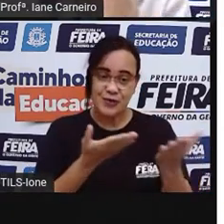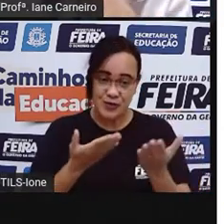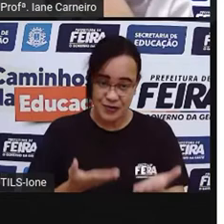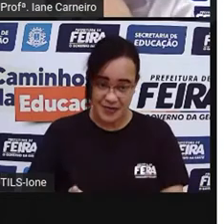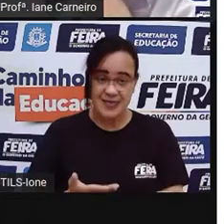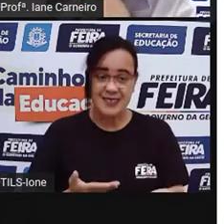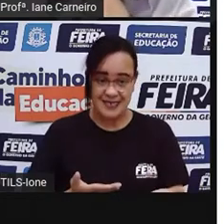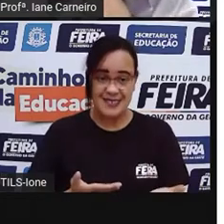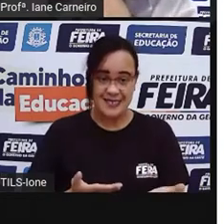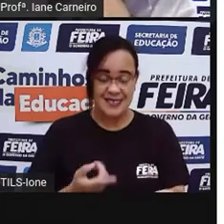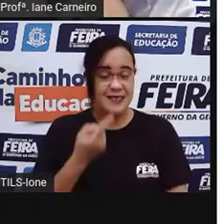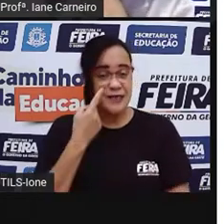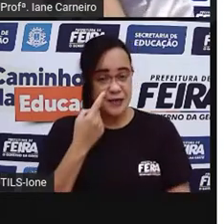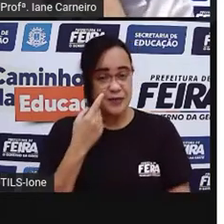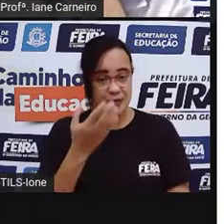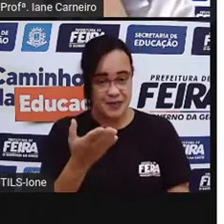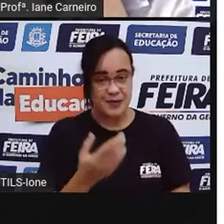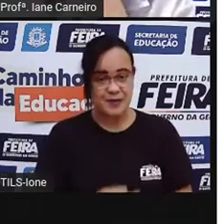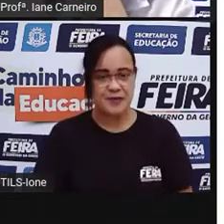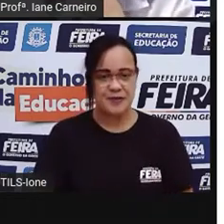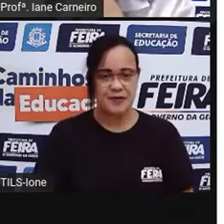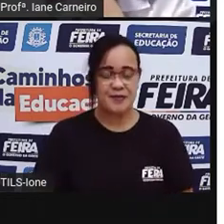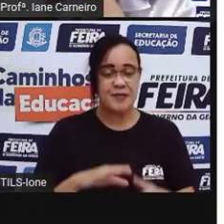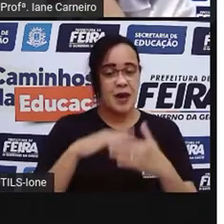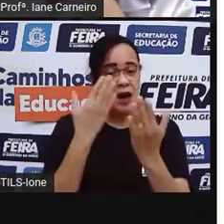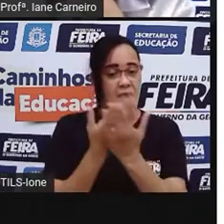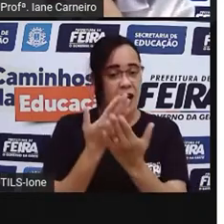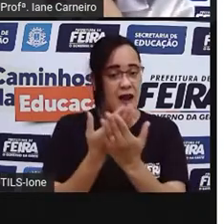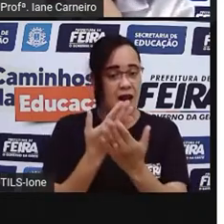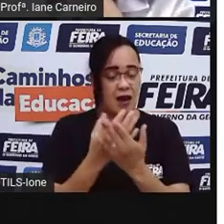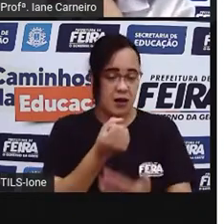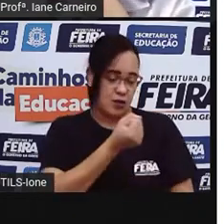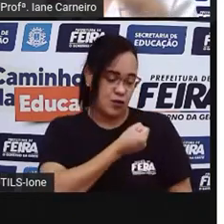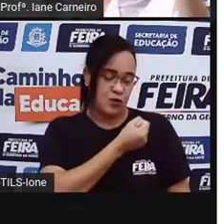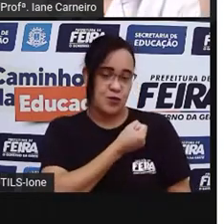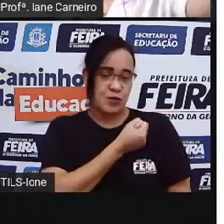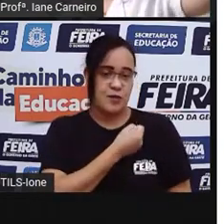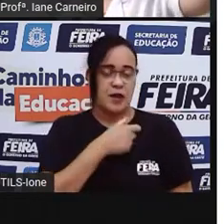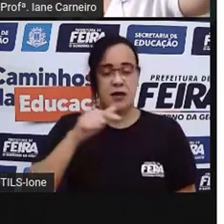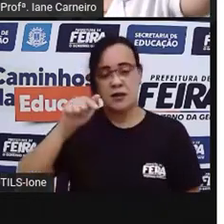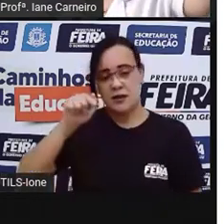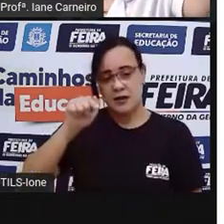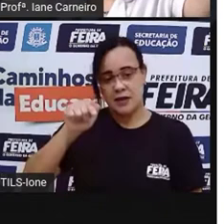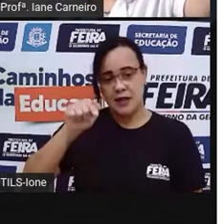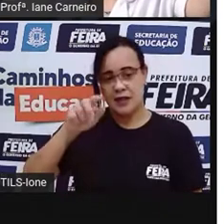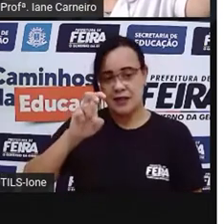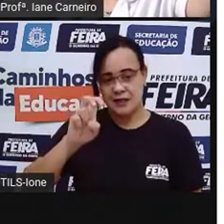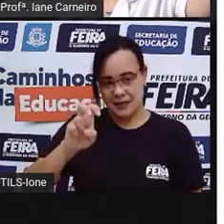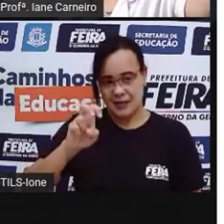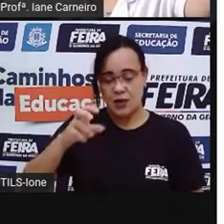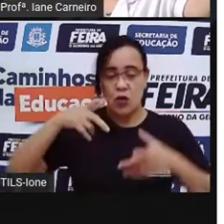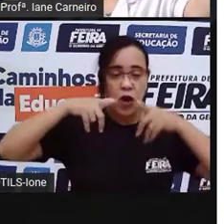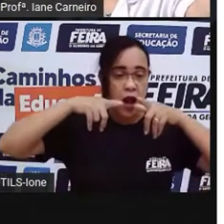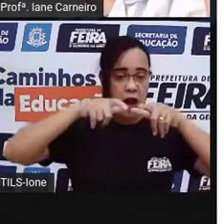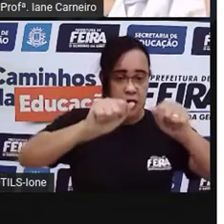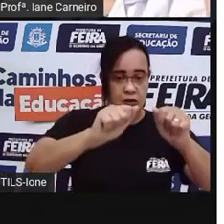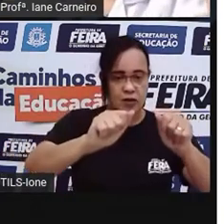está nos convidando a fazer? É a aula de número 75 e é uma aula de linguagens.